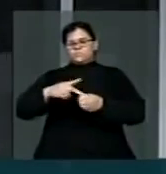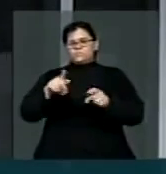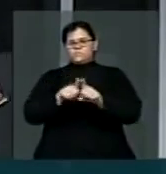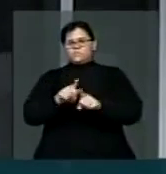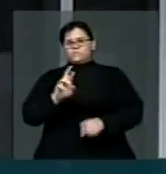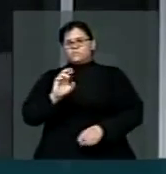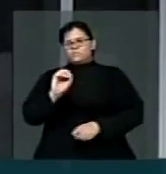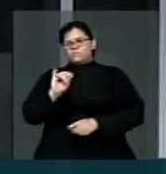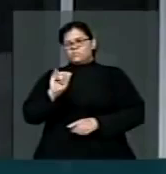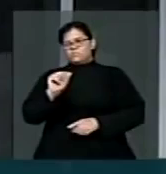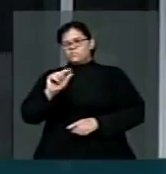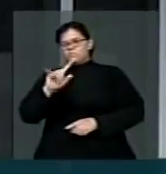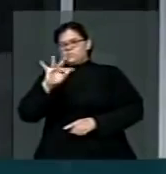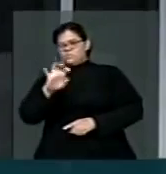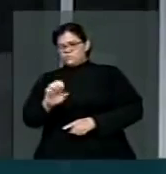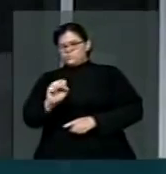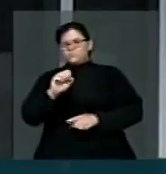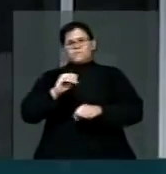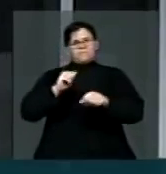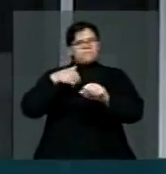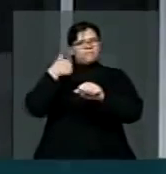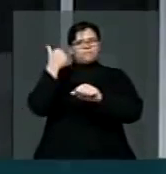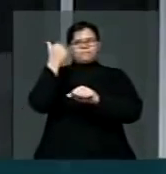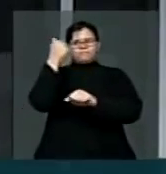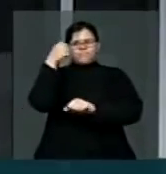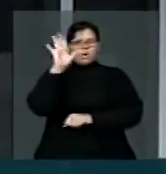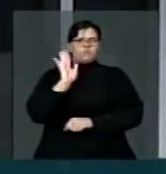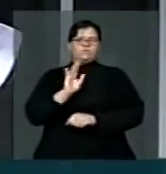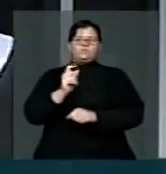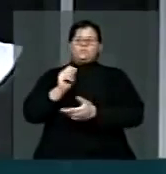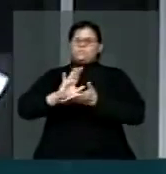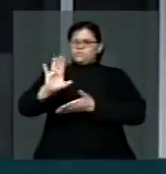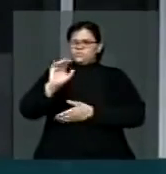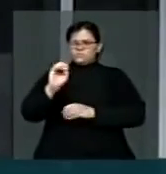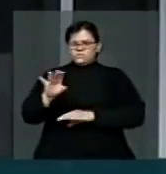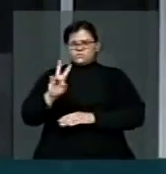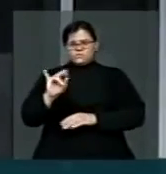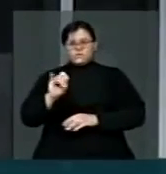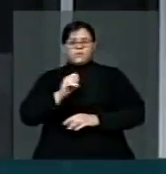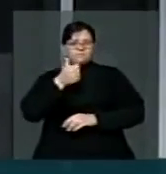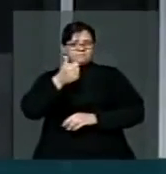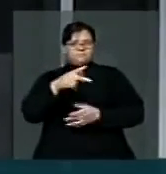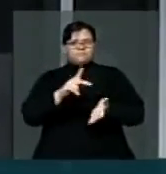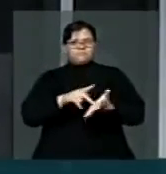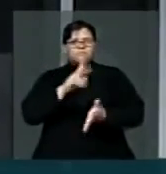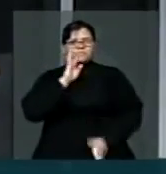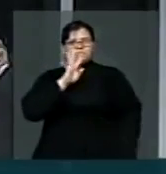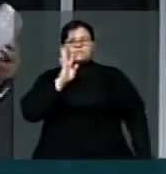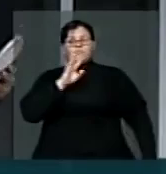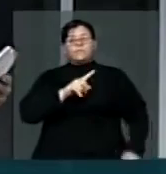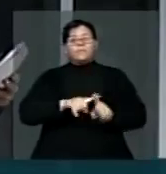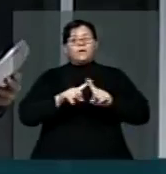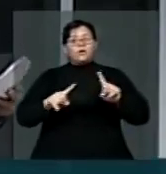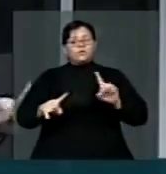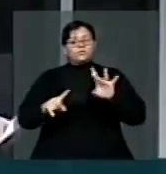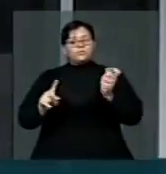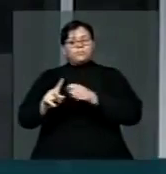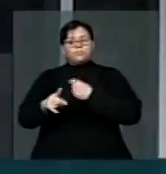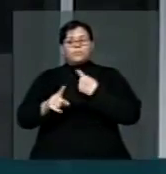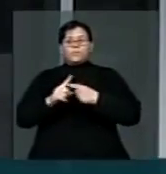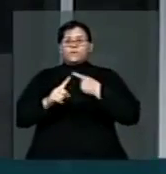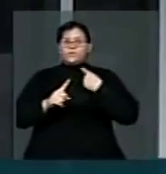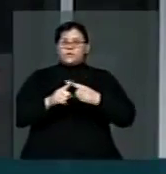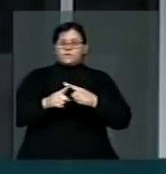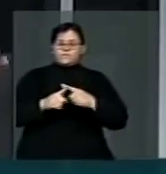dos royalties, mais recursos para a educação e também para a saúde. Isso é um ponto positivo, mas ele só foi possível ser